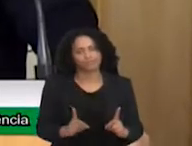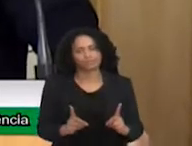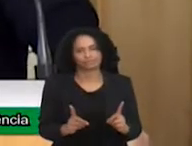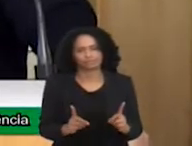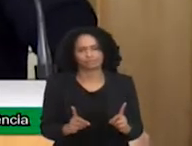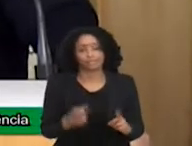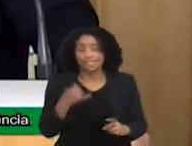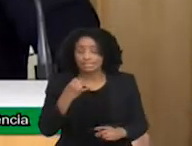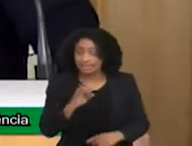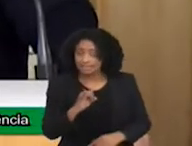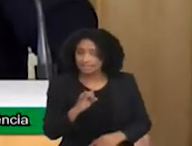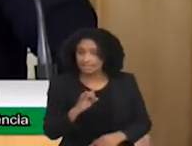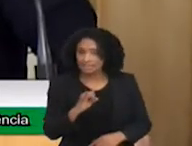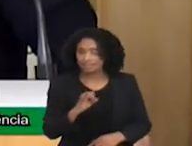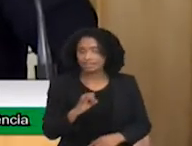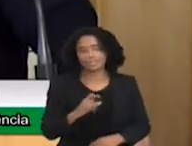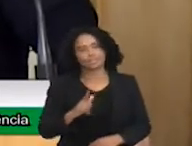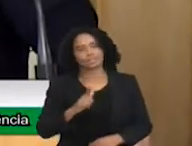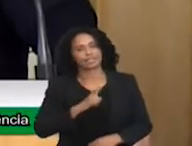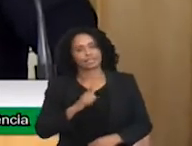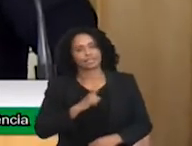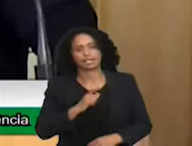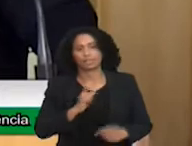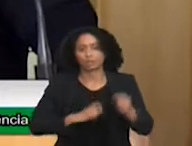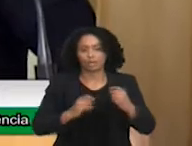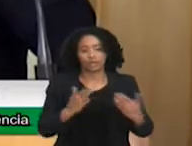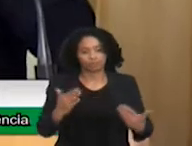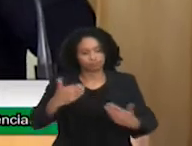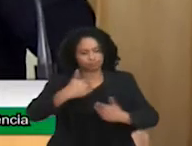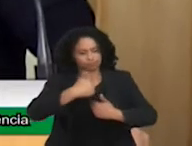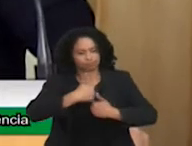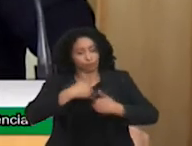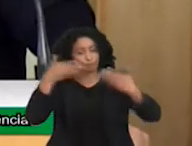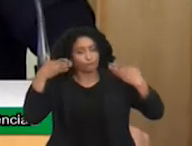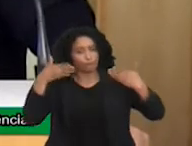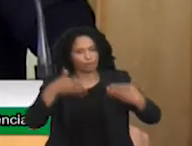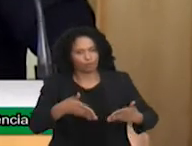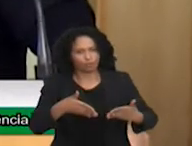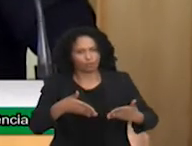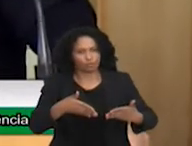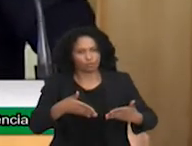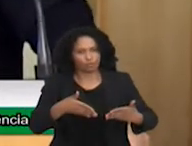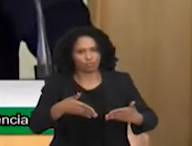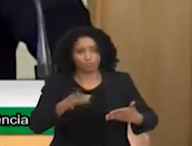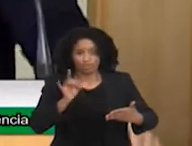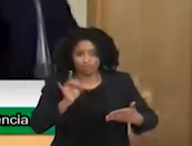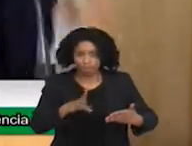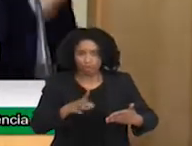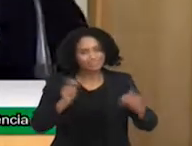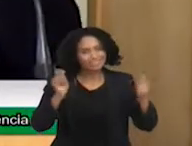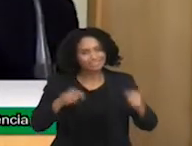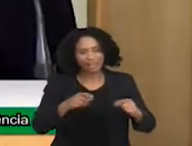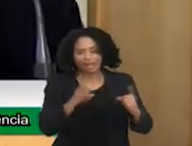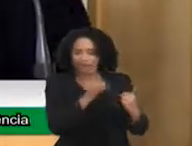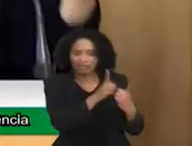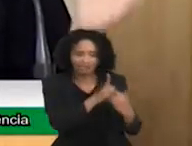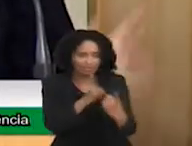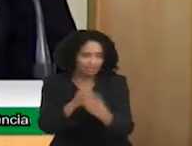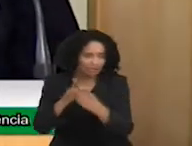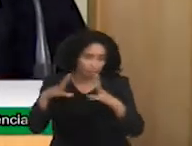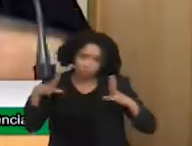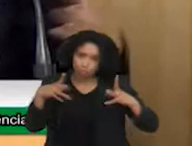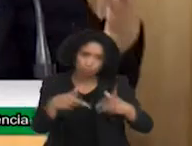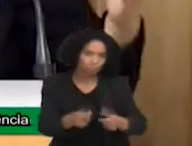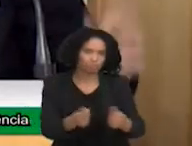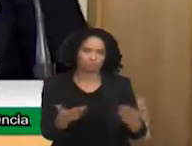voltado para a complexidade da deficiência, eu atendo qualquer um. E como eu vou fazer isso? Todo lugar eu vou